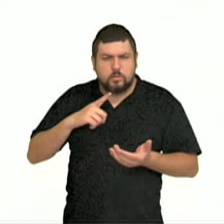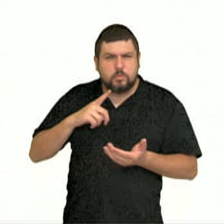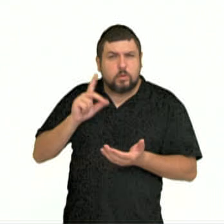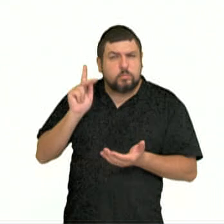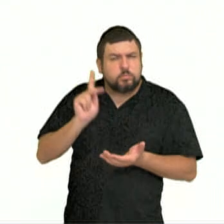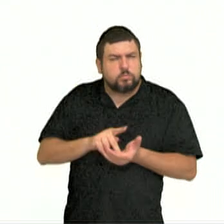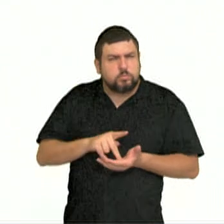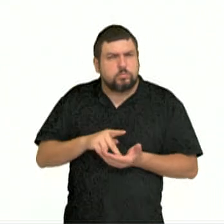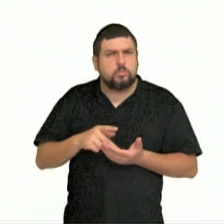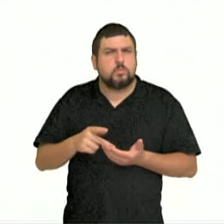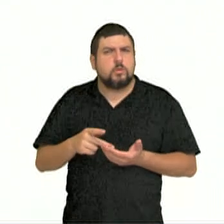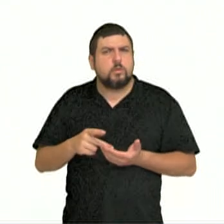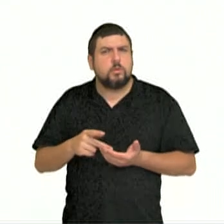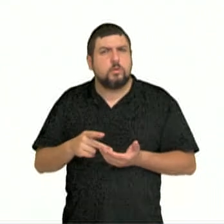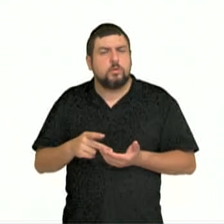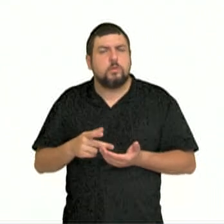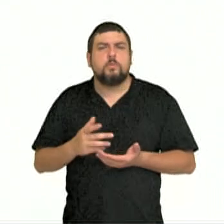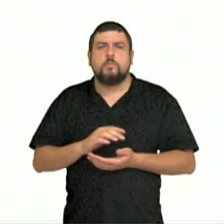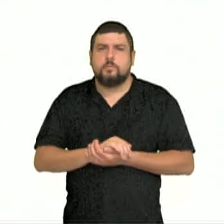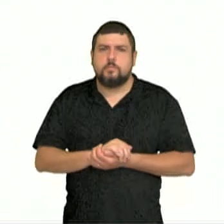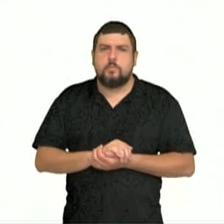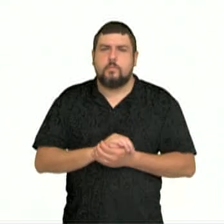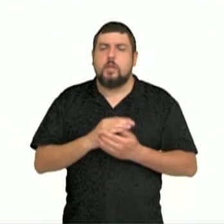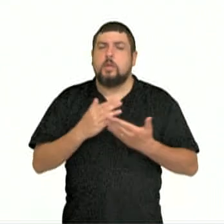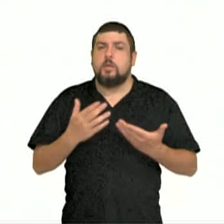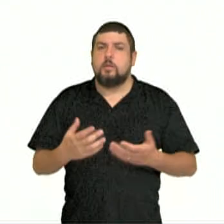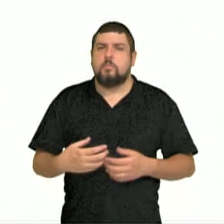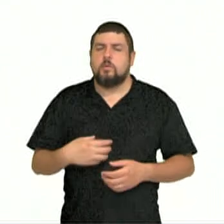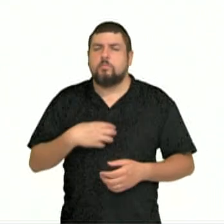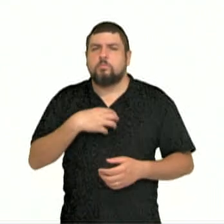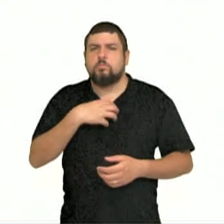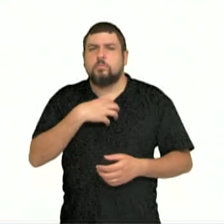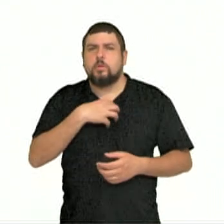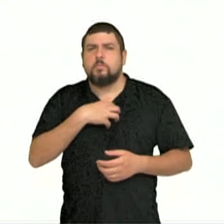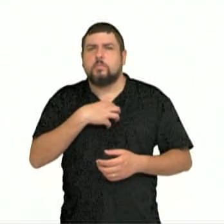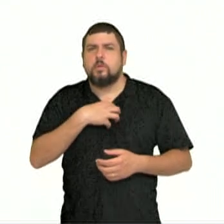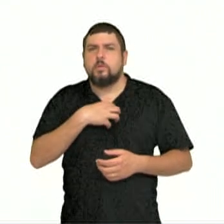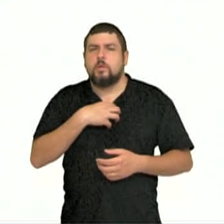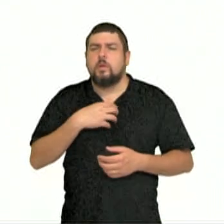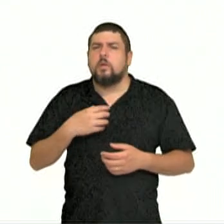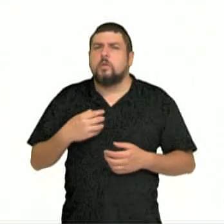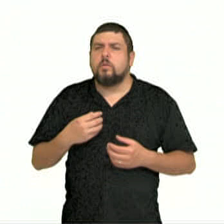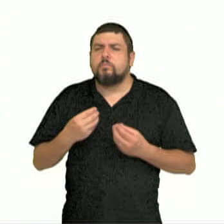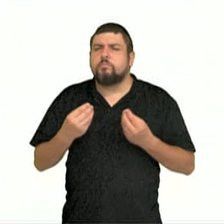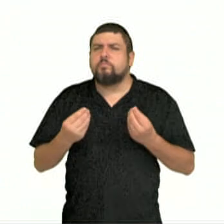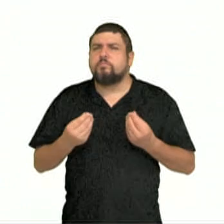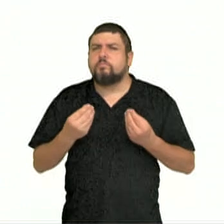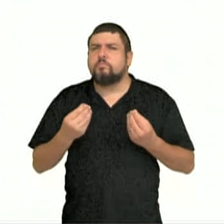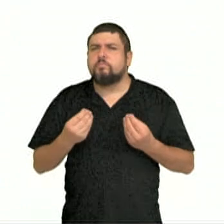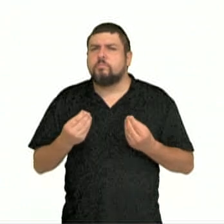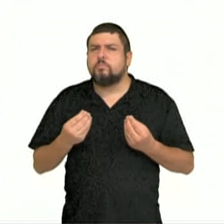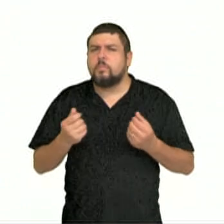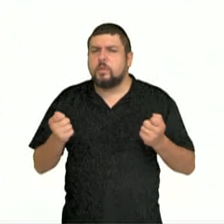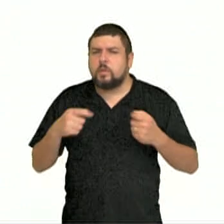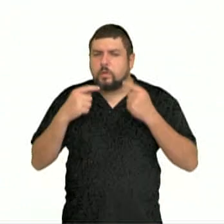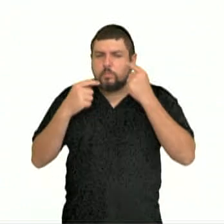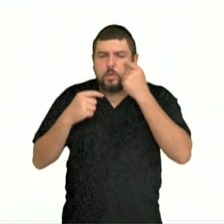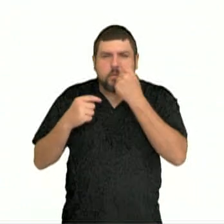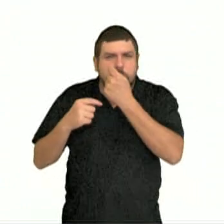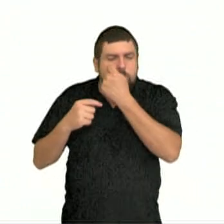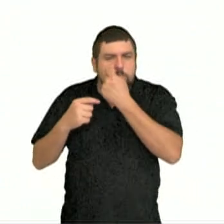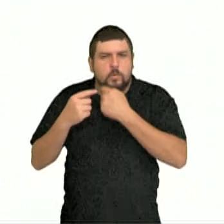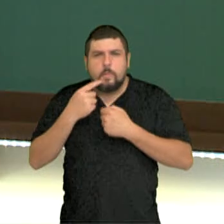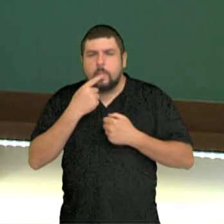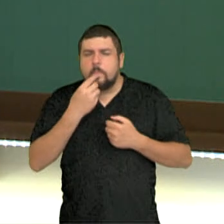necessário entender que os sentidos, será que eles conseguem conhecer? Os nossos sentidos são enganosos? E, para